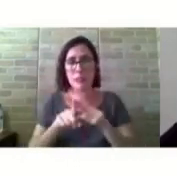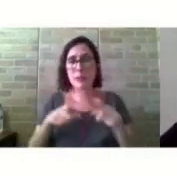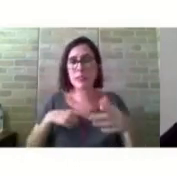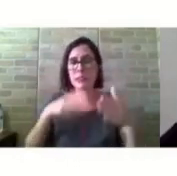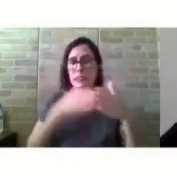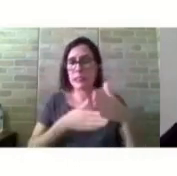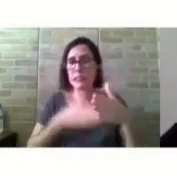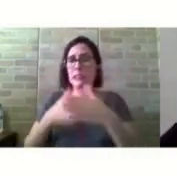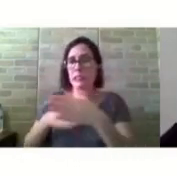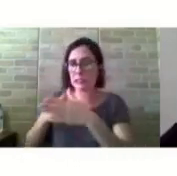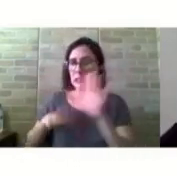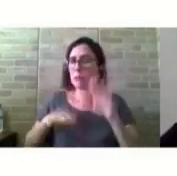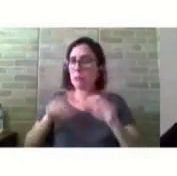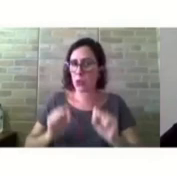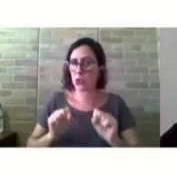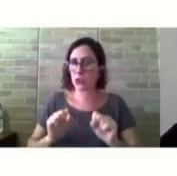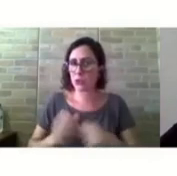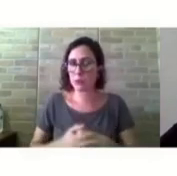encontrado.